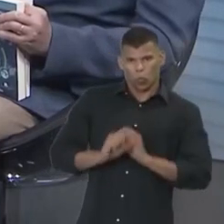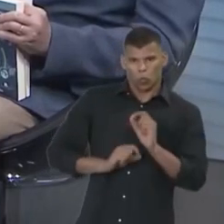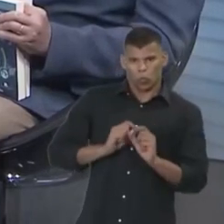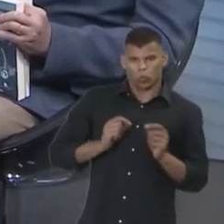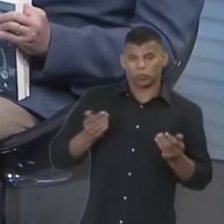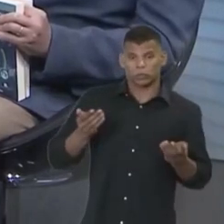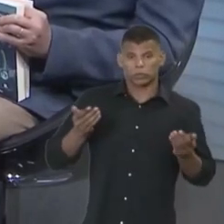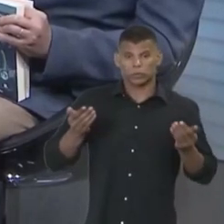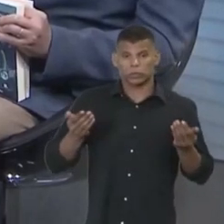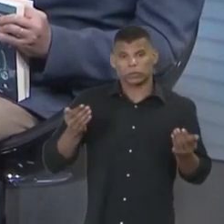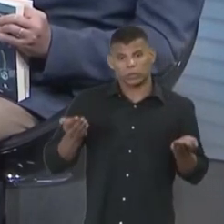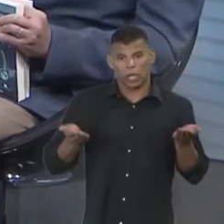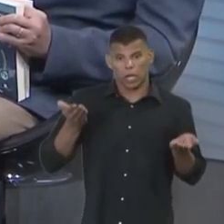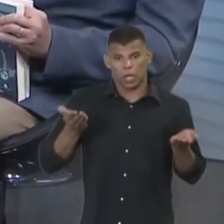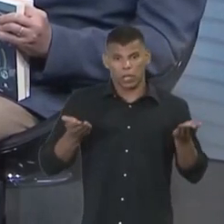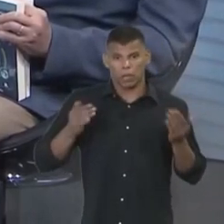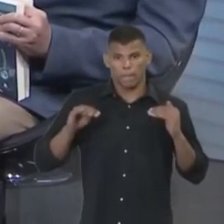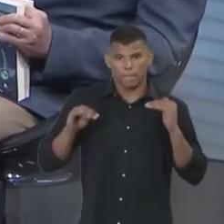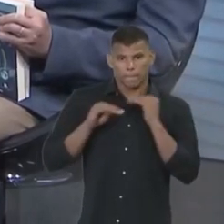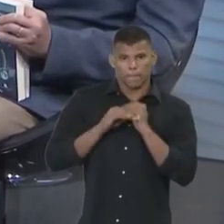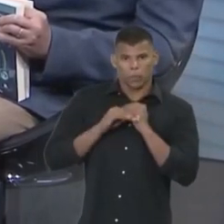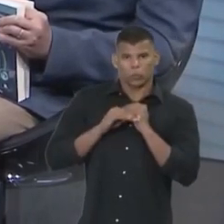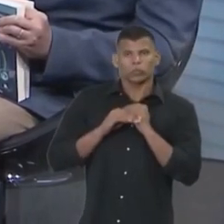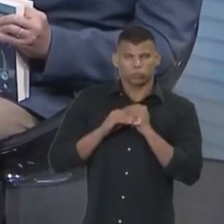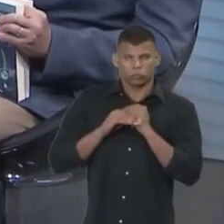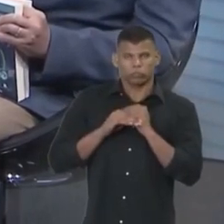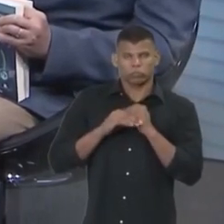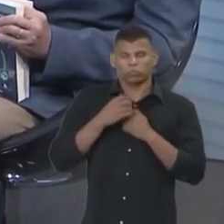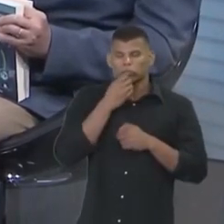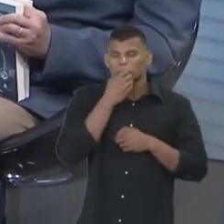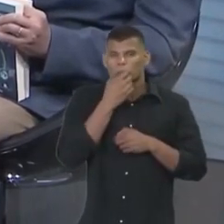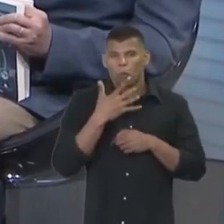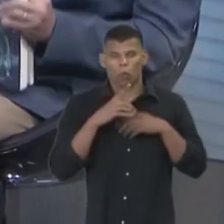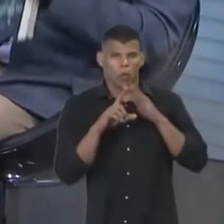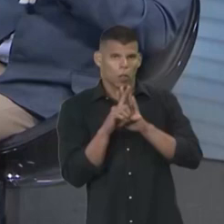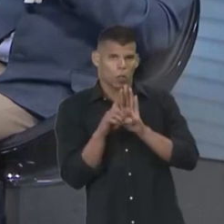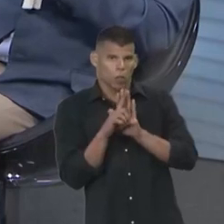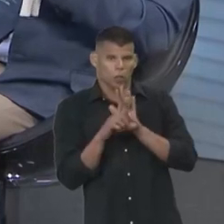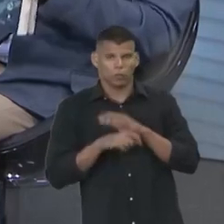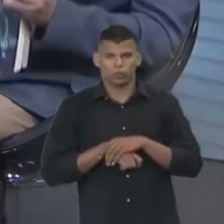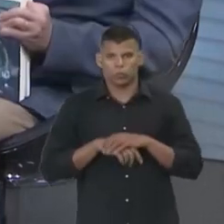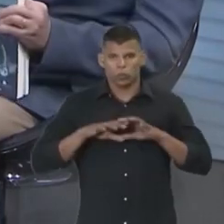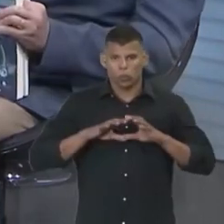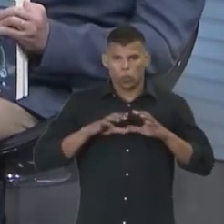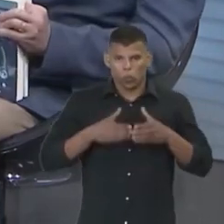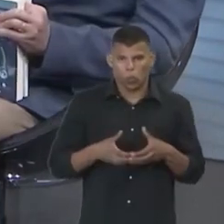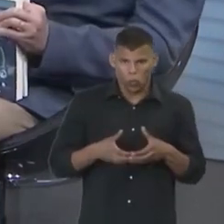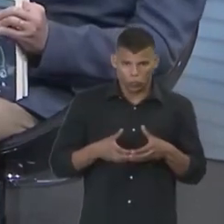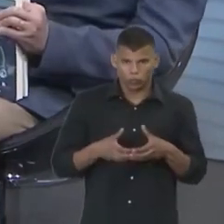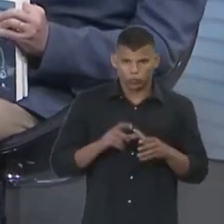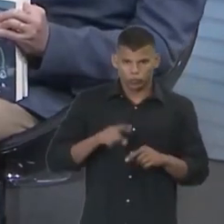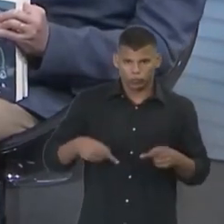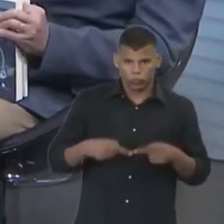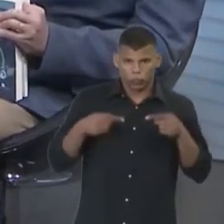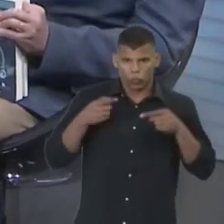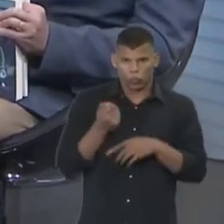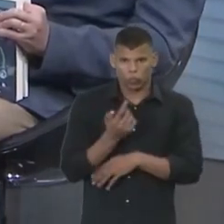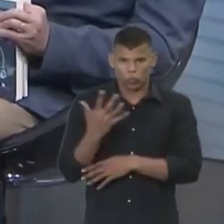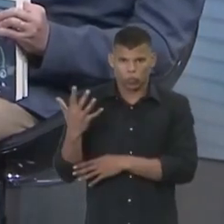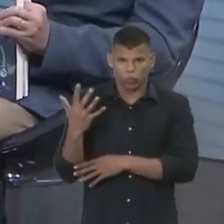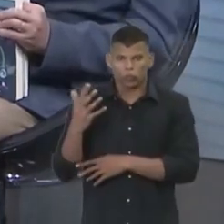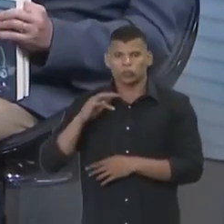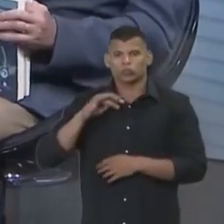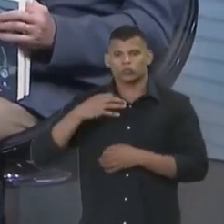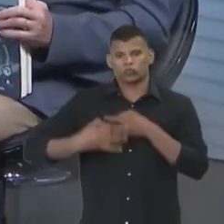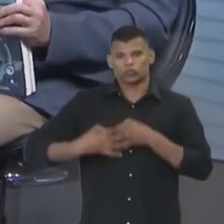leis, ou seja, um bom poder legislativo afinado com os sentimentos da coletividade, no caso do meio ambiente, e um poder judiciário que também